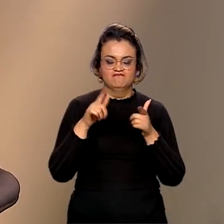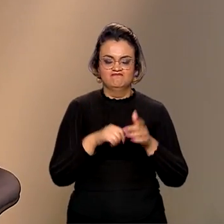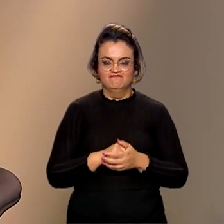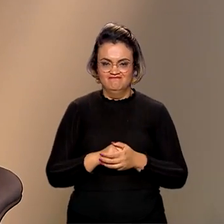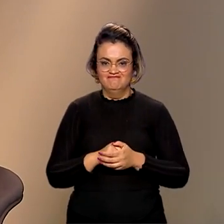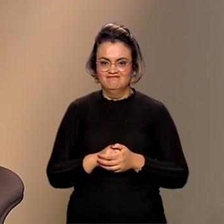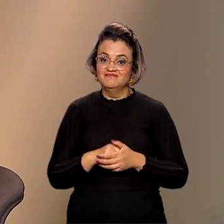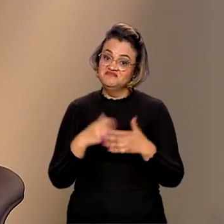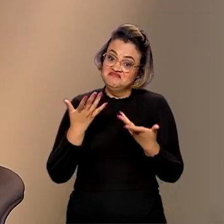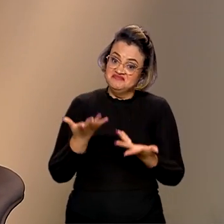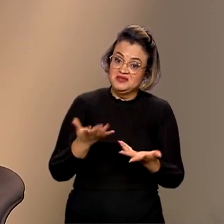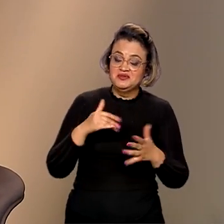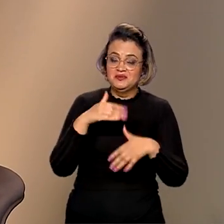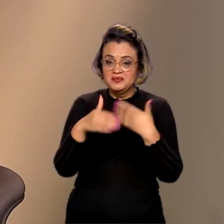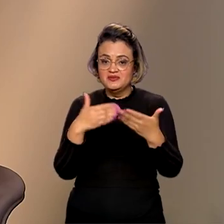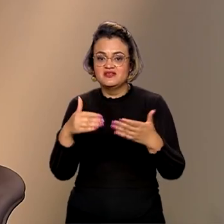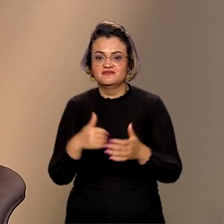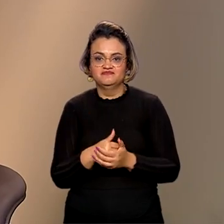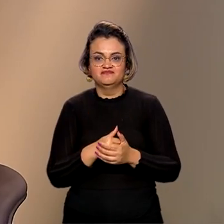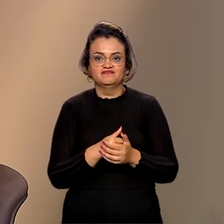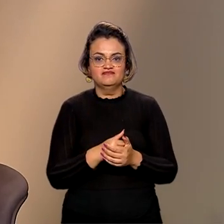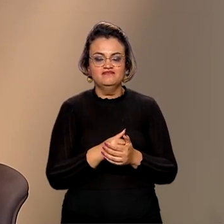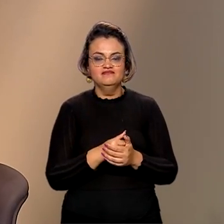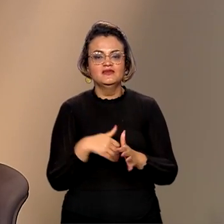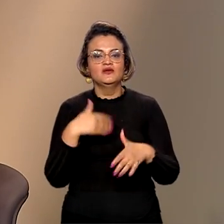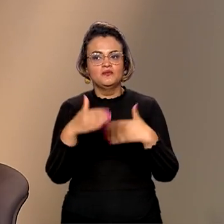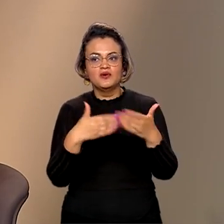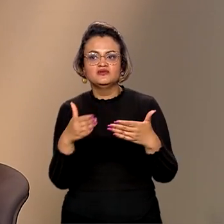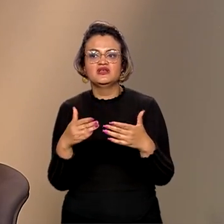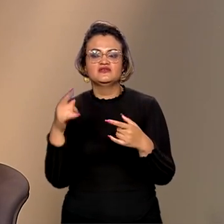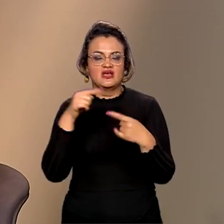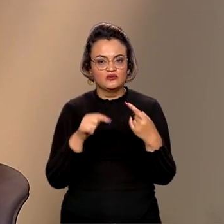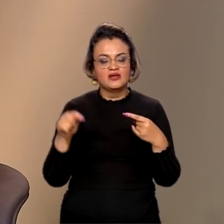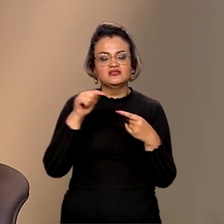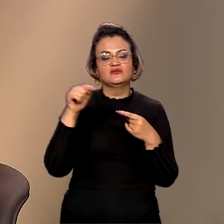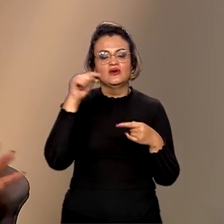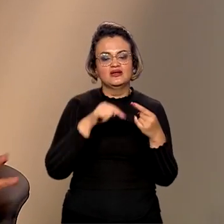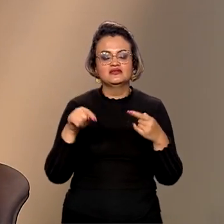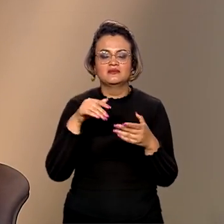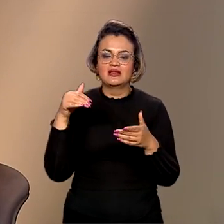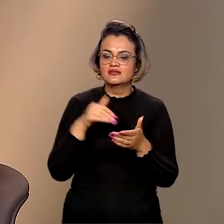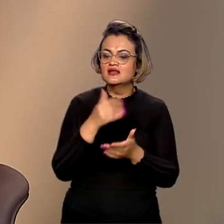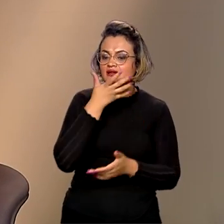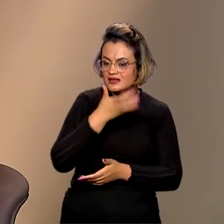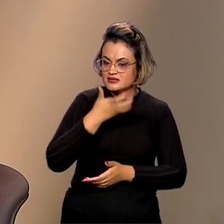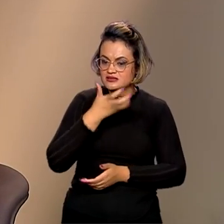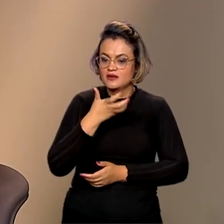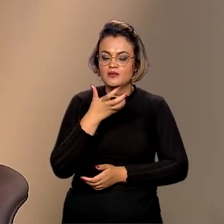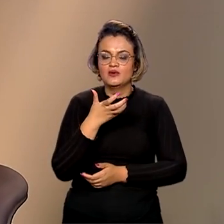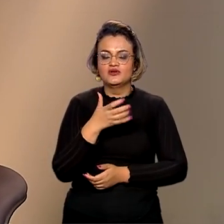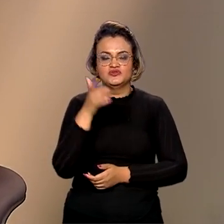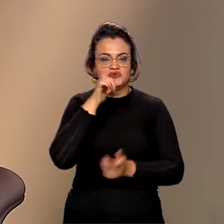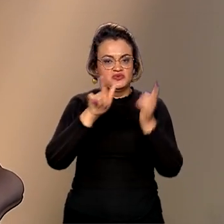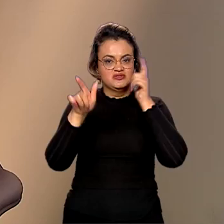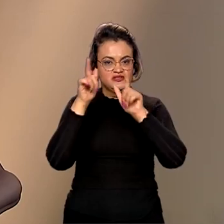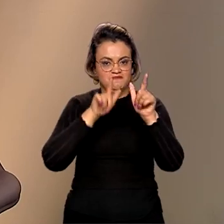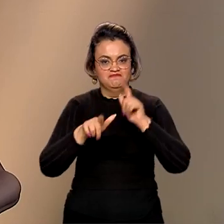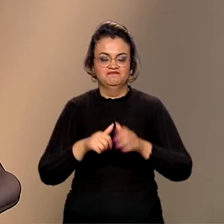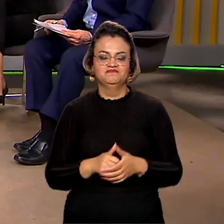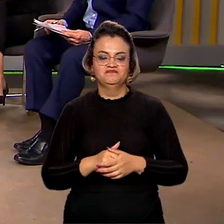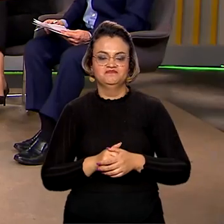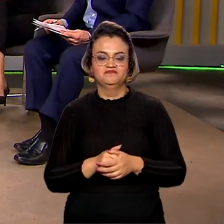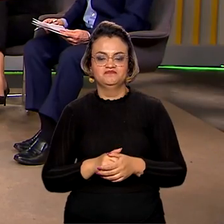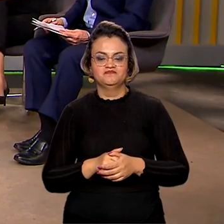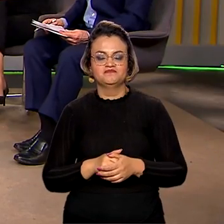né. E estamos nos processos aí, sendo atualizados para que até o final do ano a gente possa ter mais algumas assinaturas.